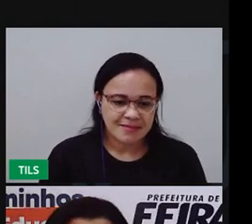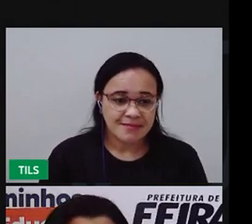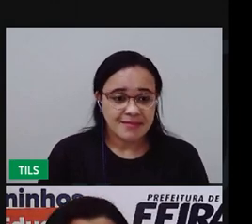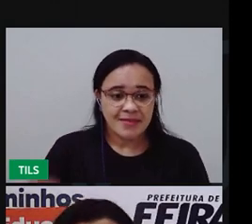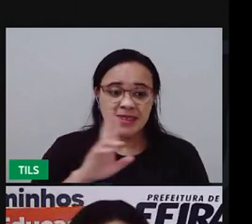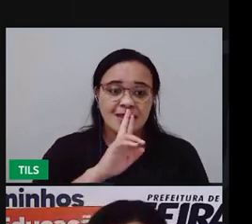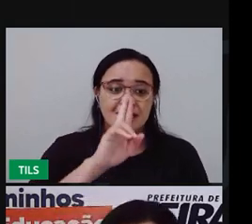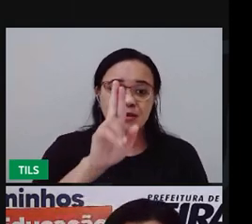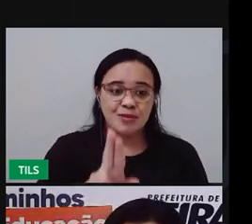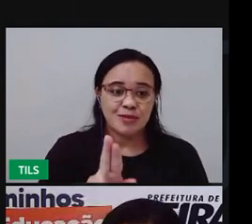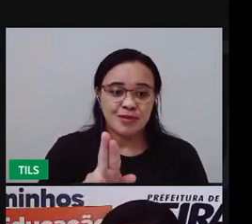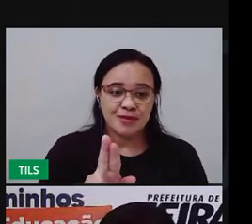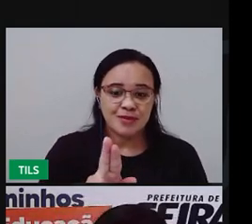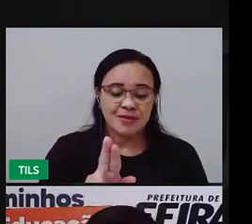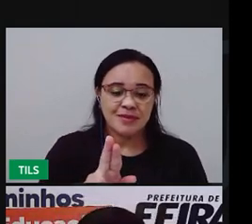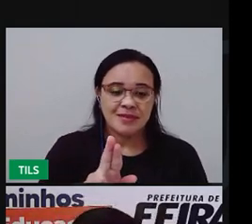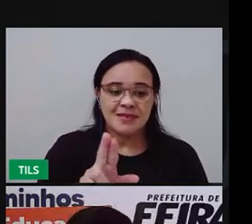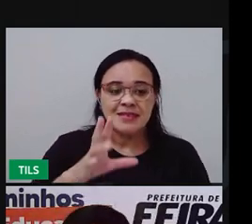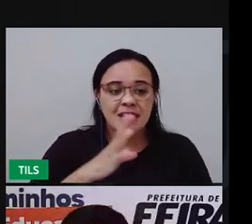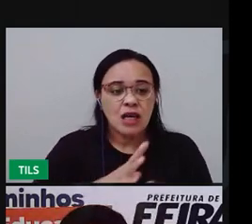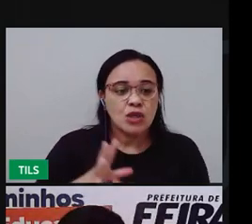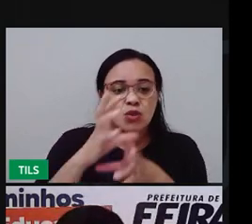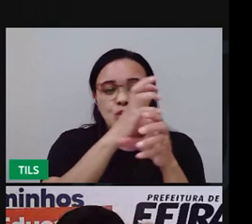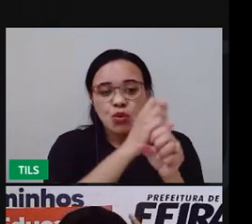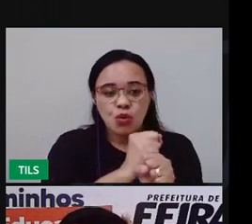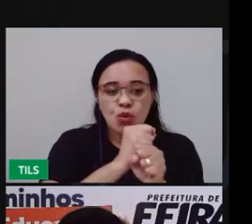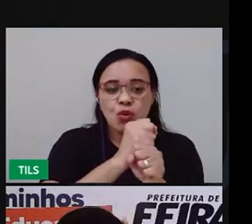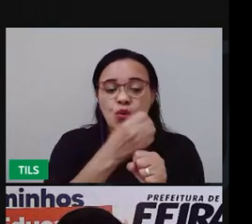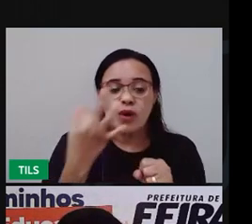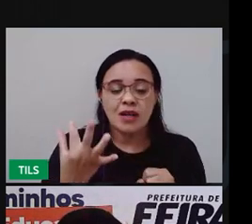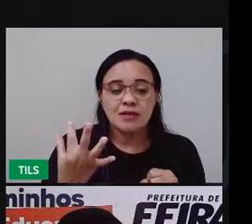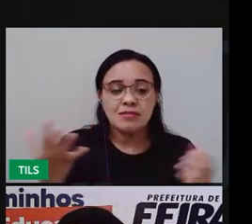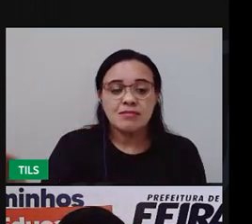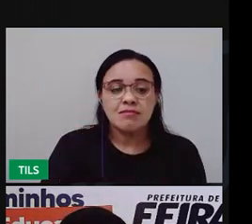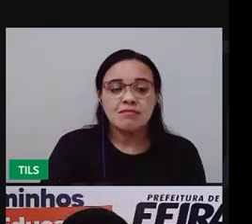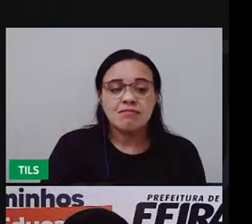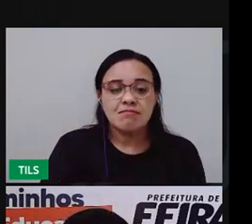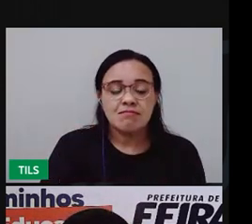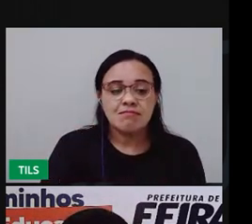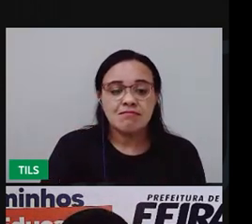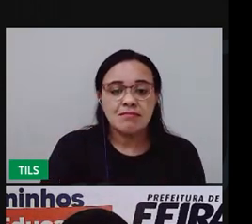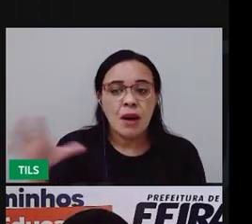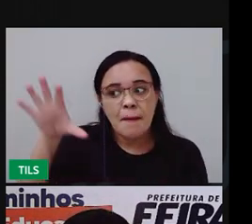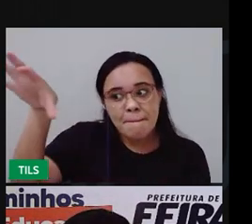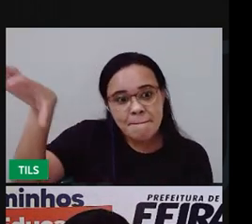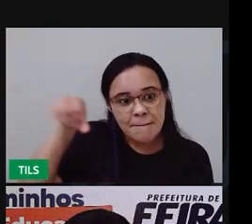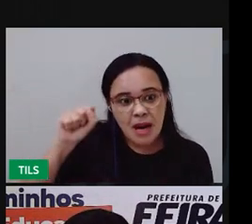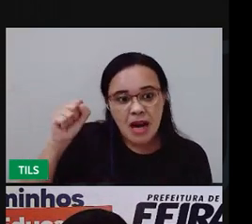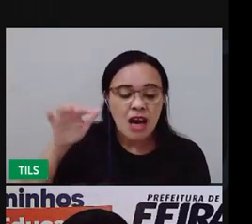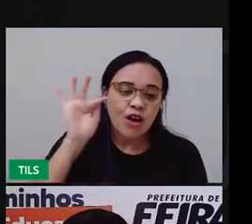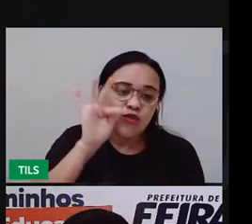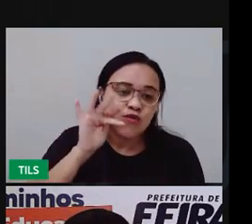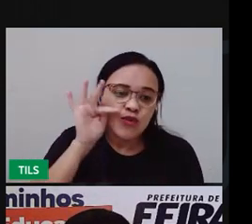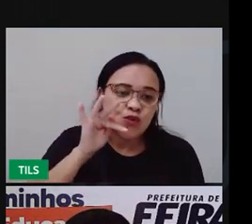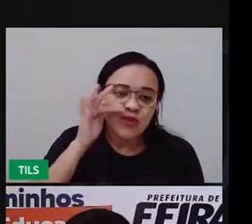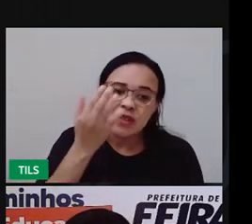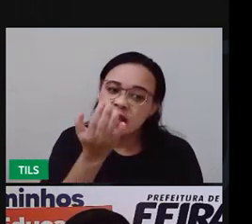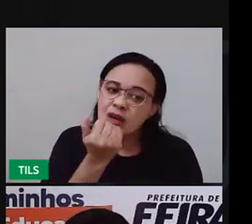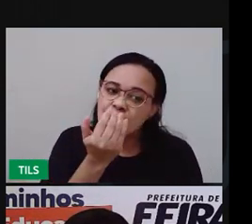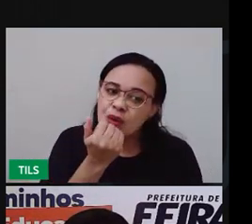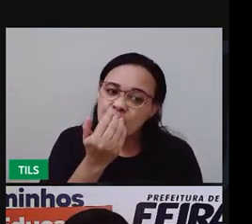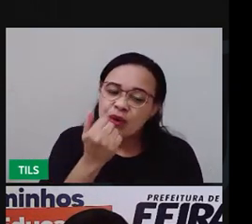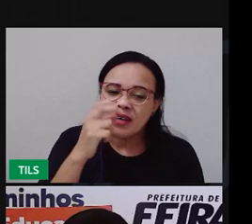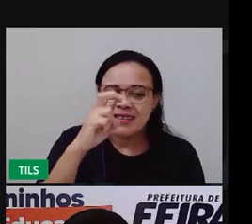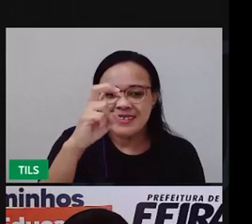Então, no total, ele tinha pegado cinco jambos para consumir.